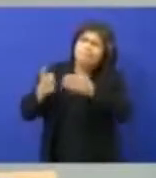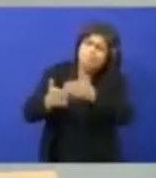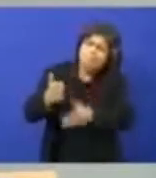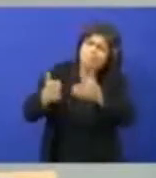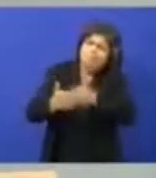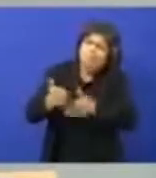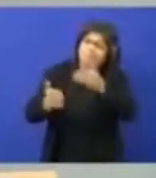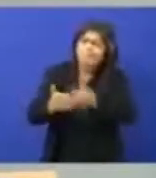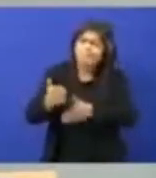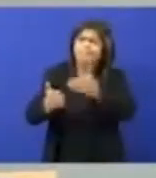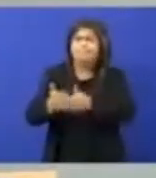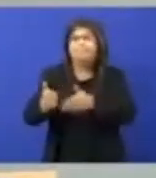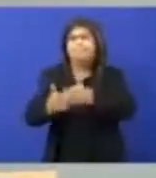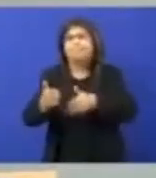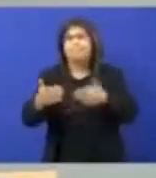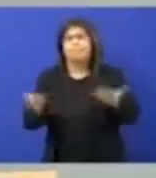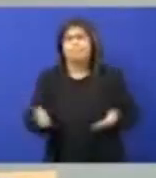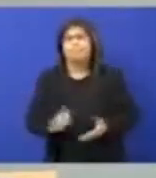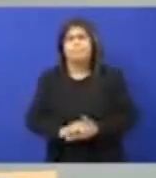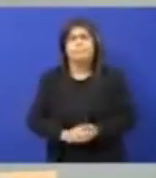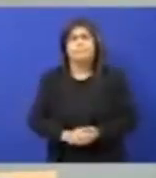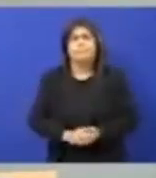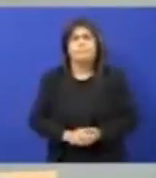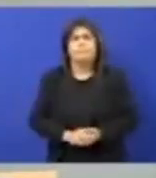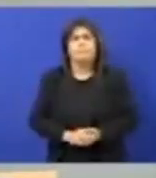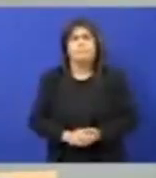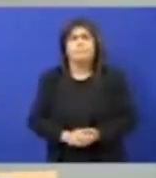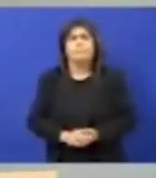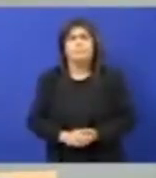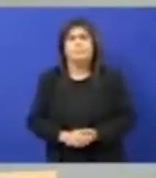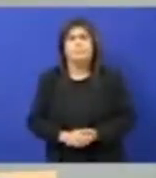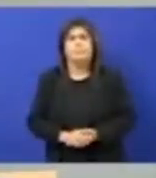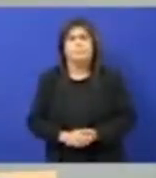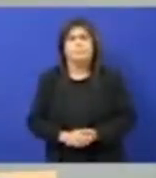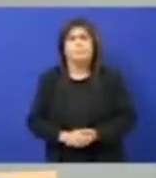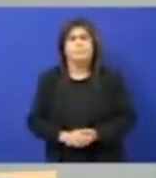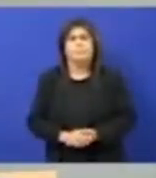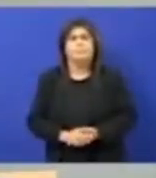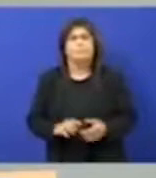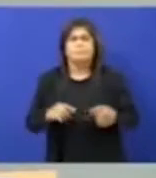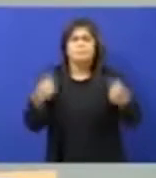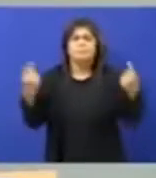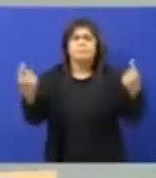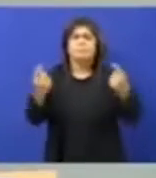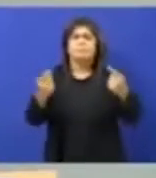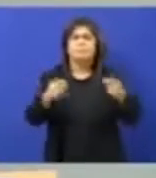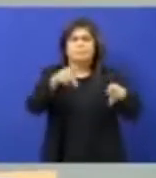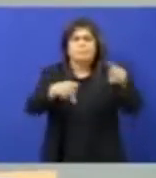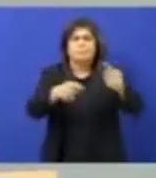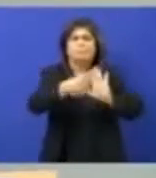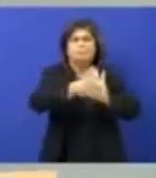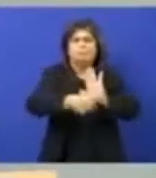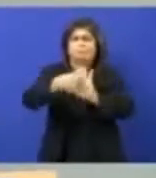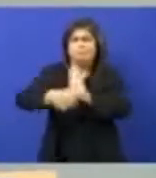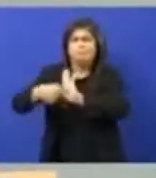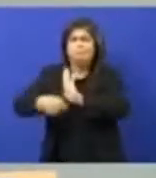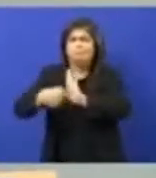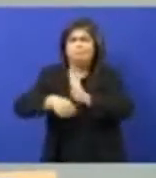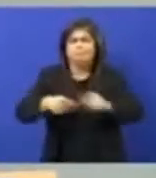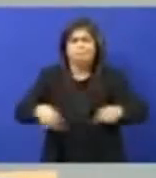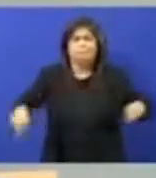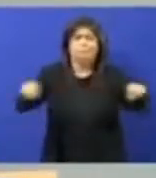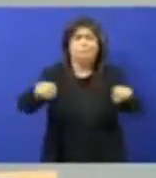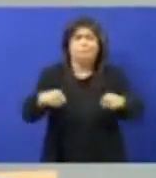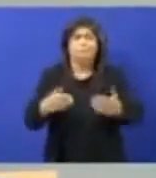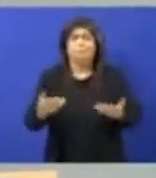vista pelo outro lado. E nós somos bastante cobrados pela população e aqui queria ressaltar